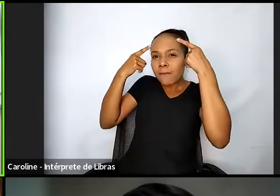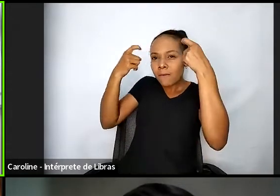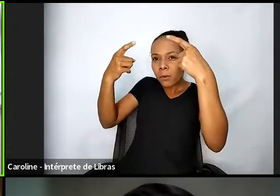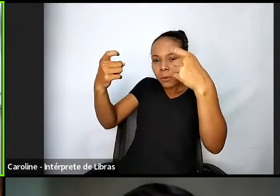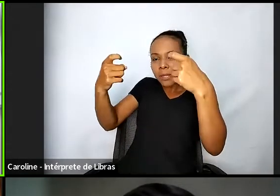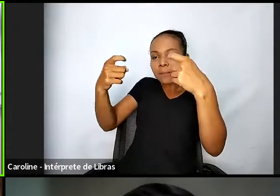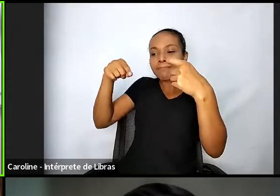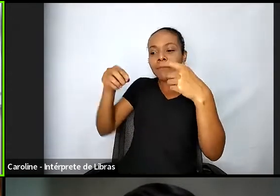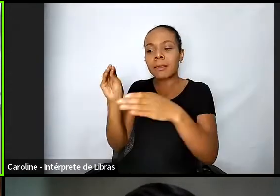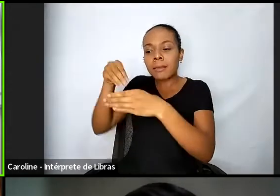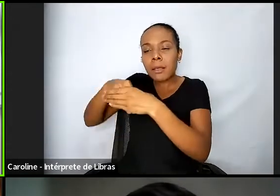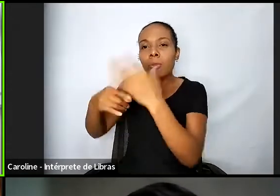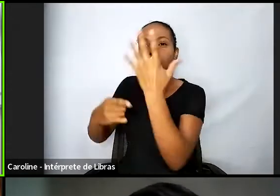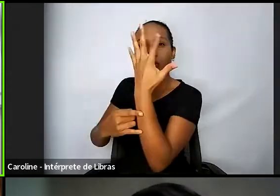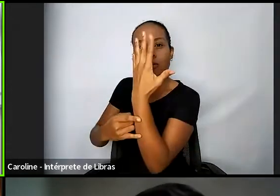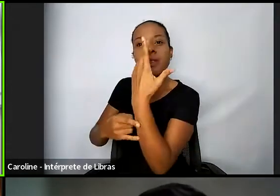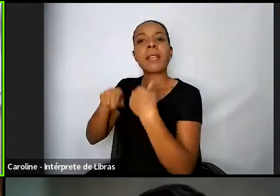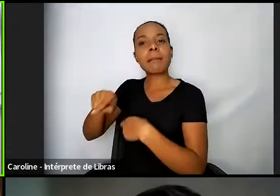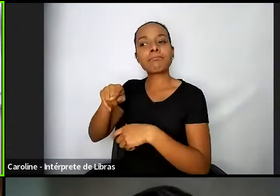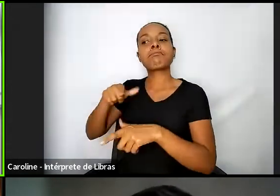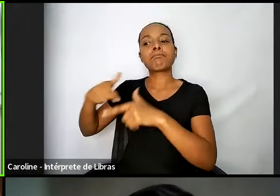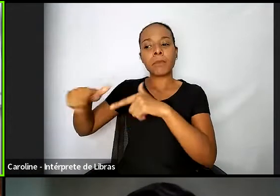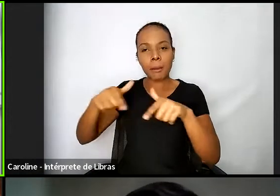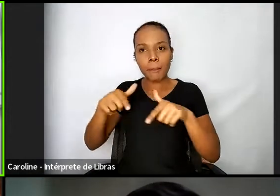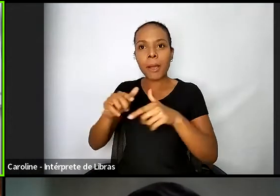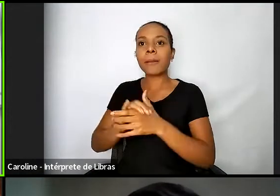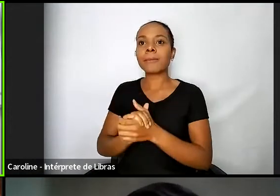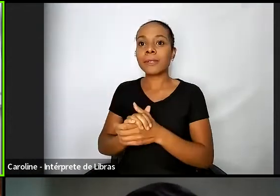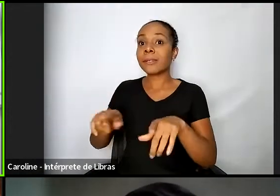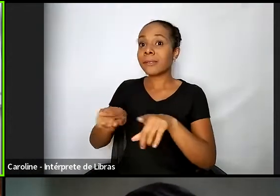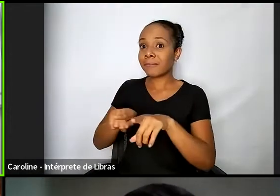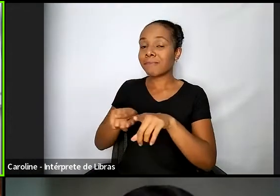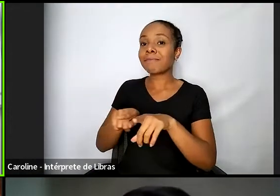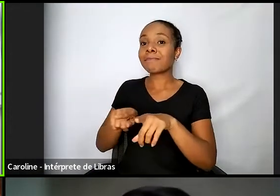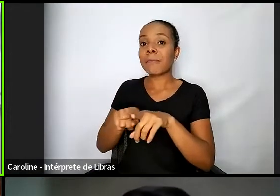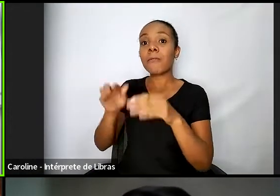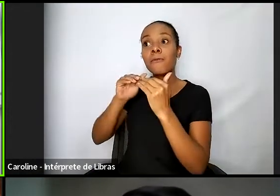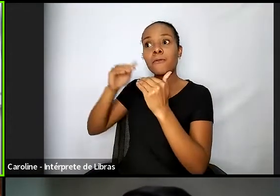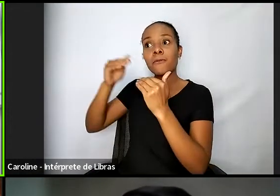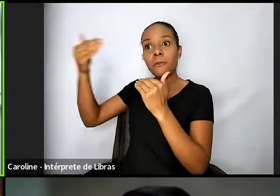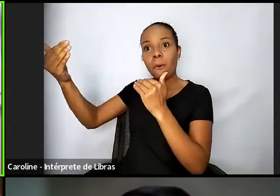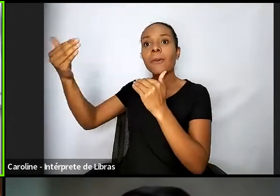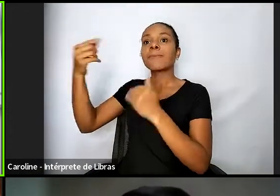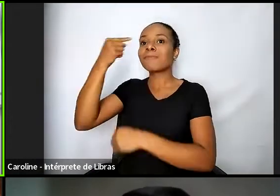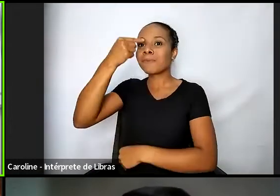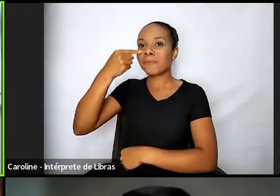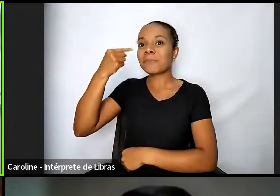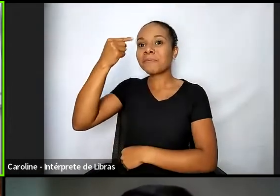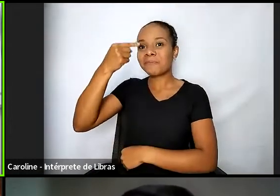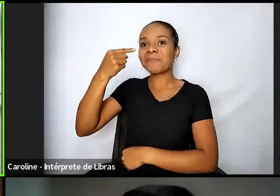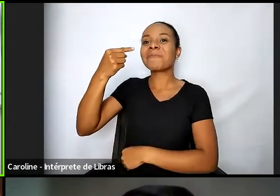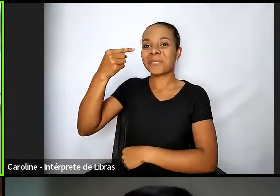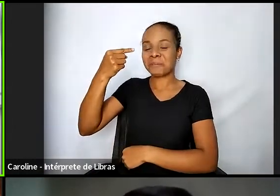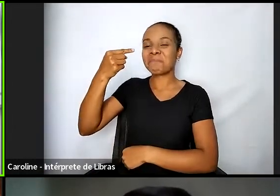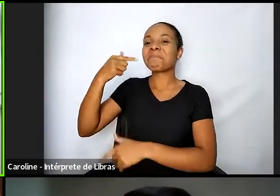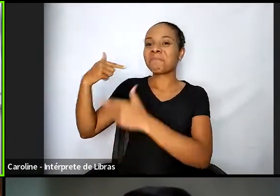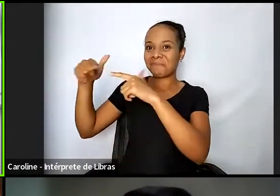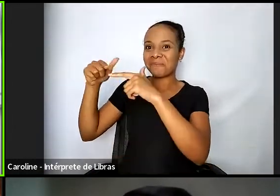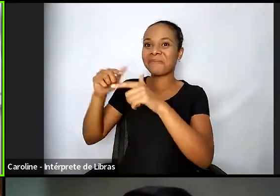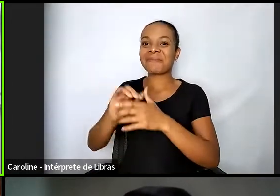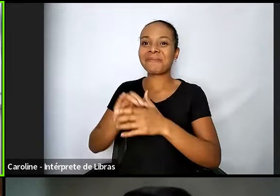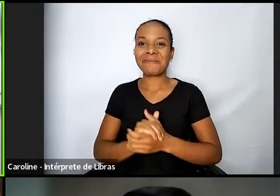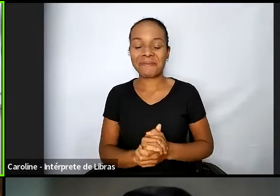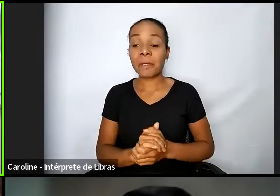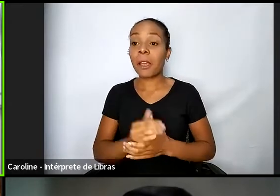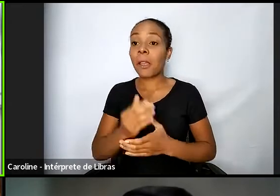pesquisa GISH, da Universidade de Barcelona, na Espanha. Sejam muito bem-vindos a esse